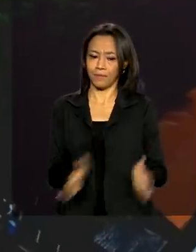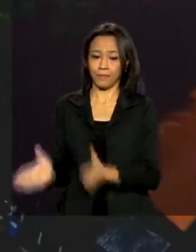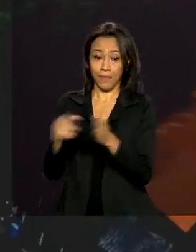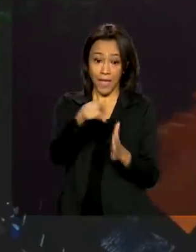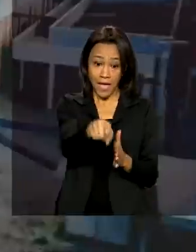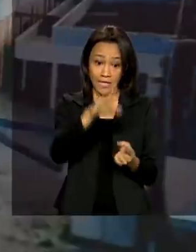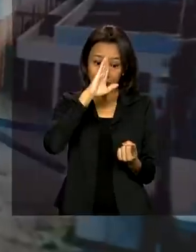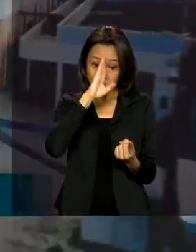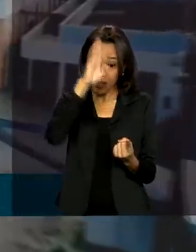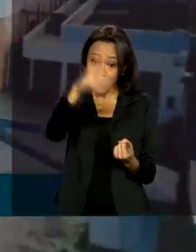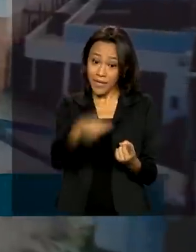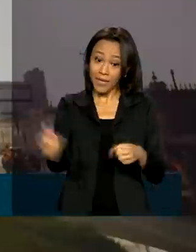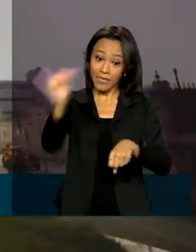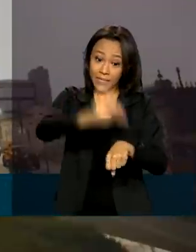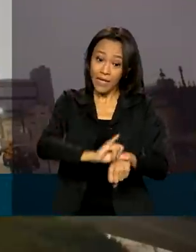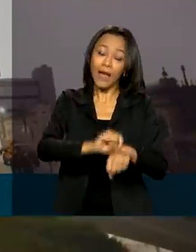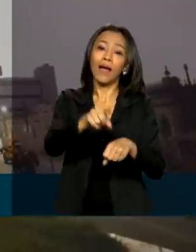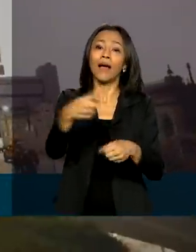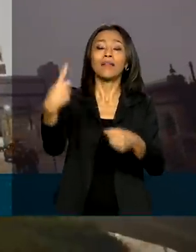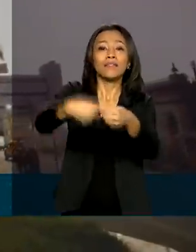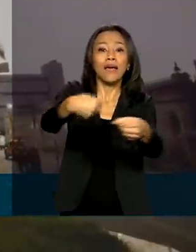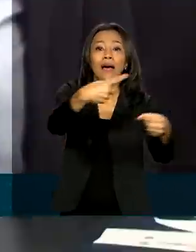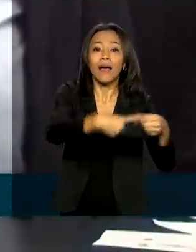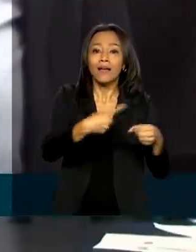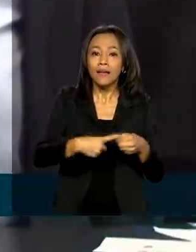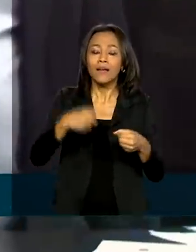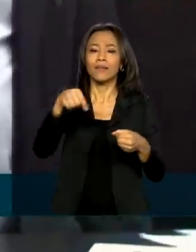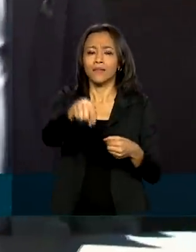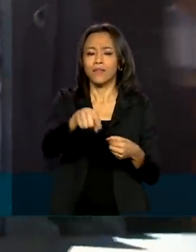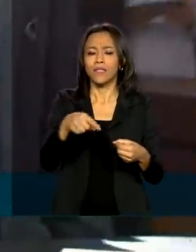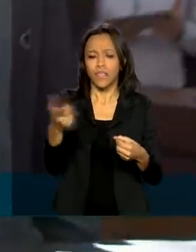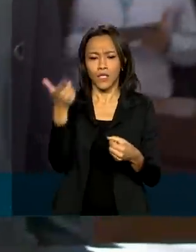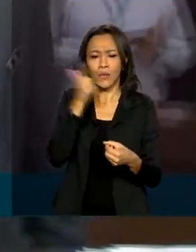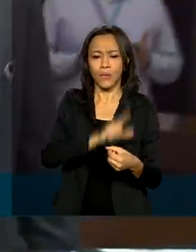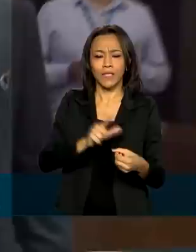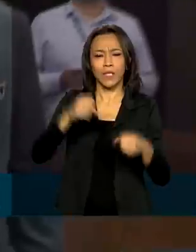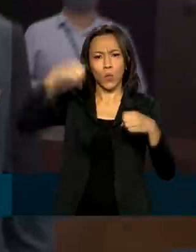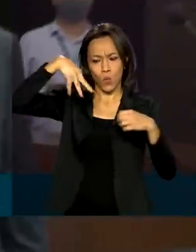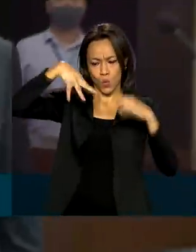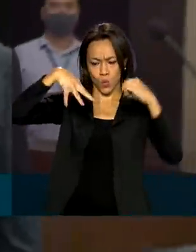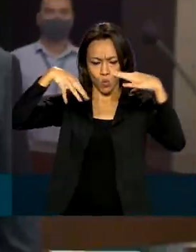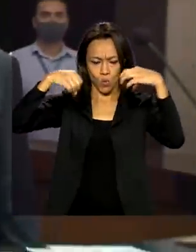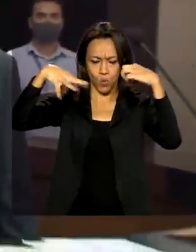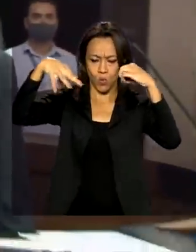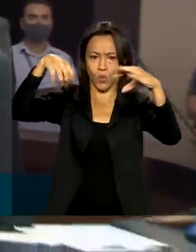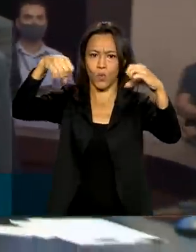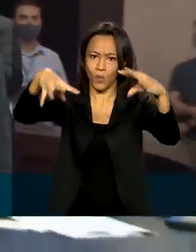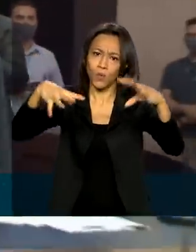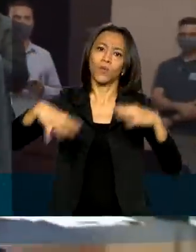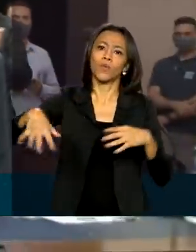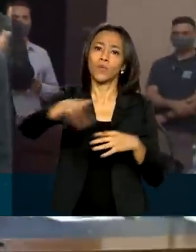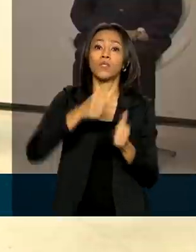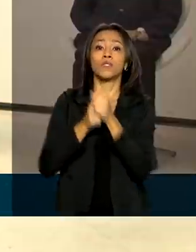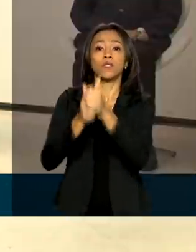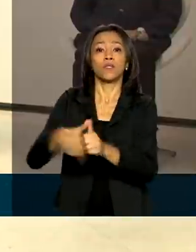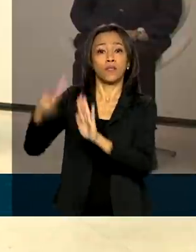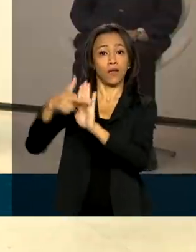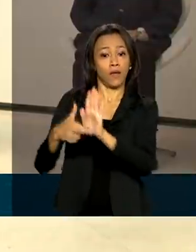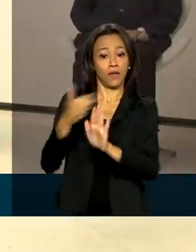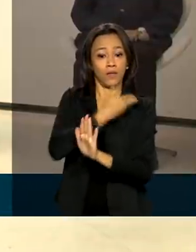são as primeiras cidades do país a conceder os serviços de iluminação pública nos moldes estipulados pelo governo.